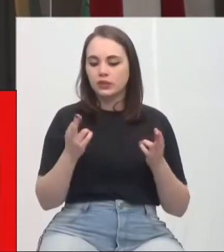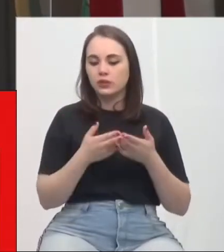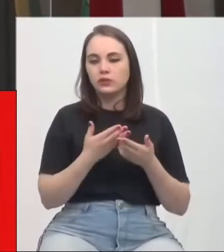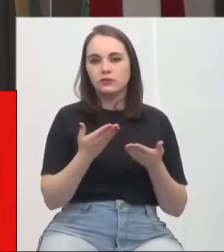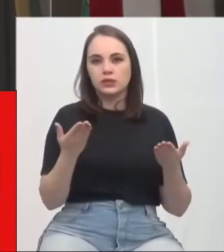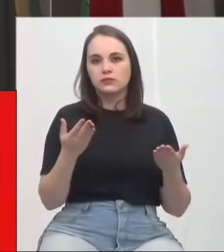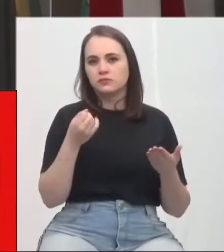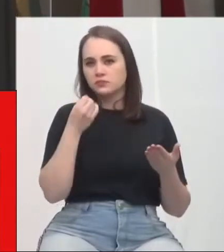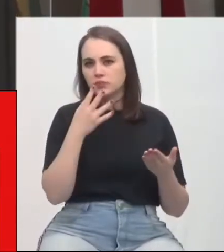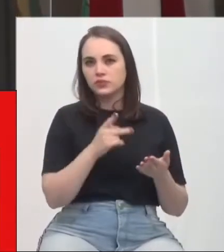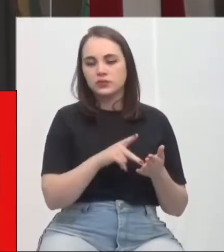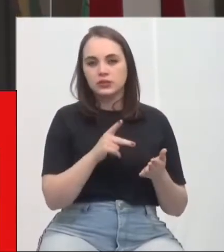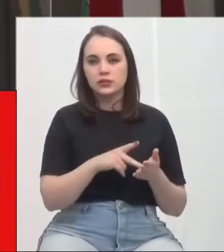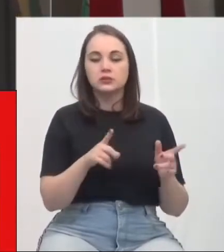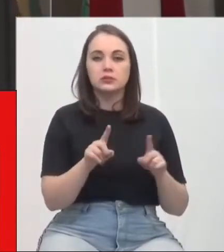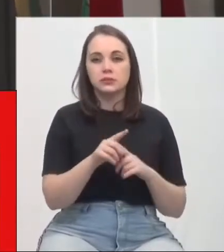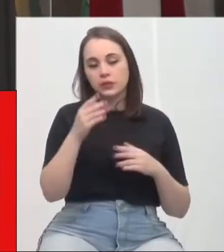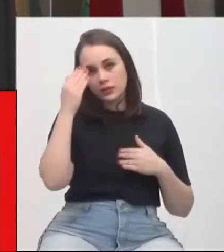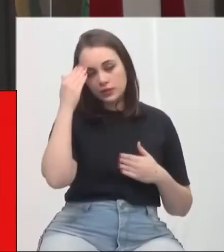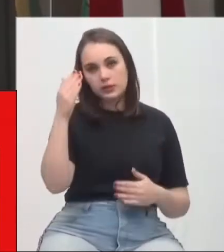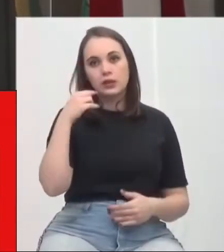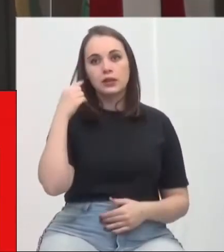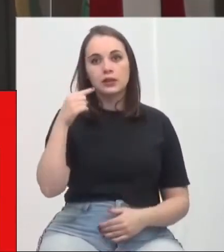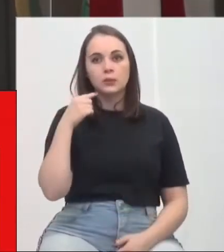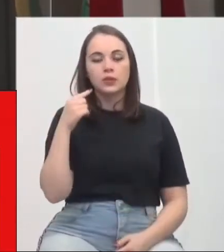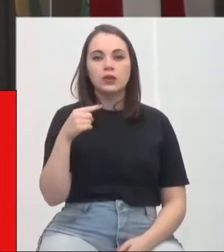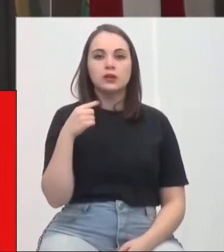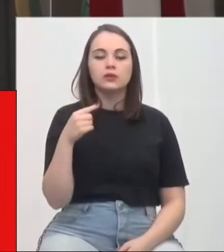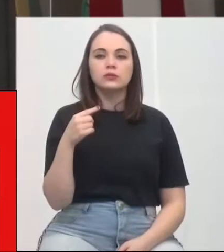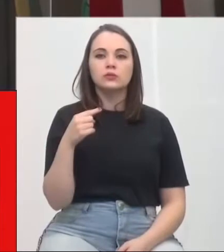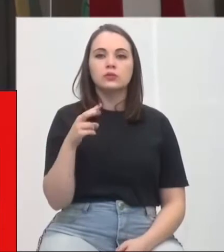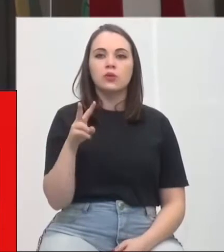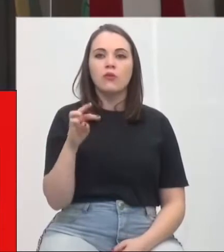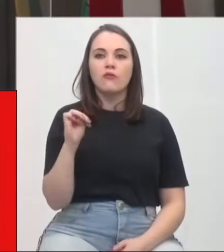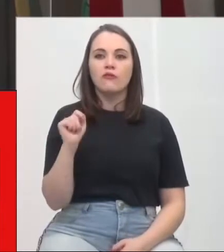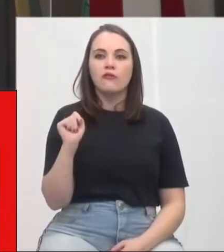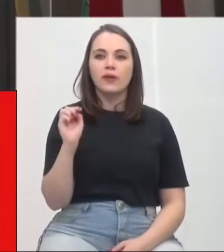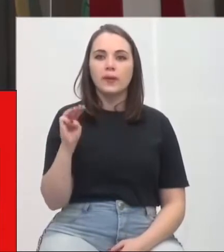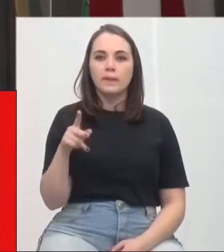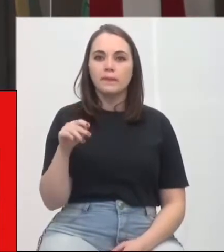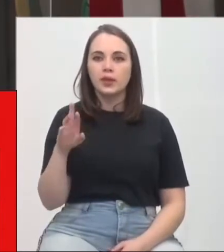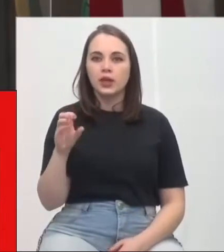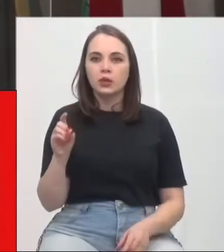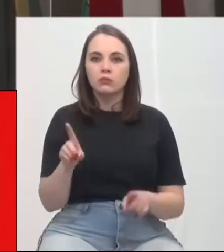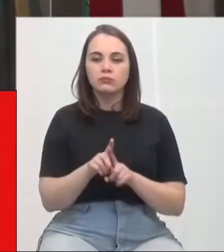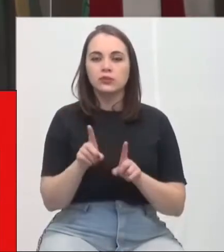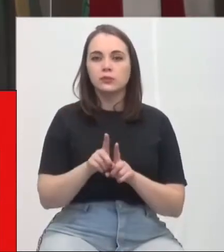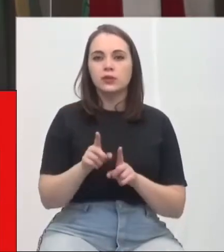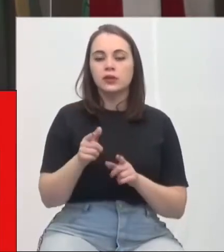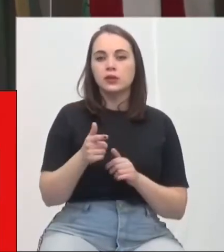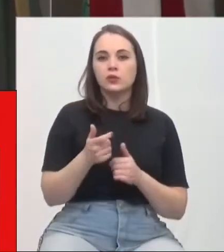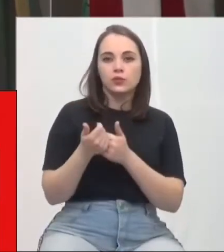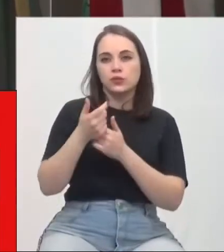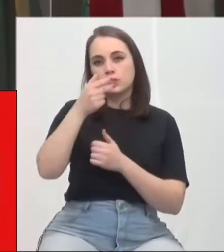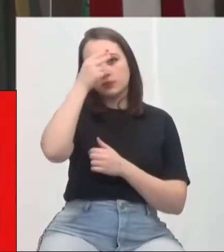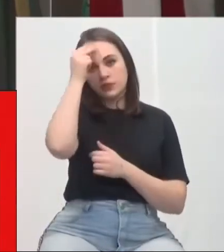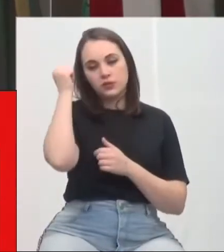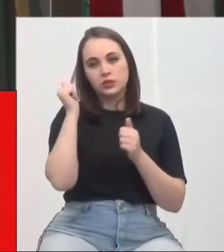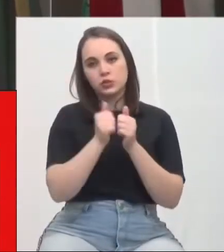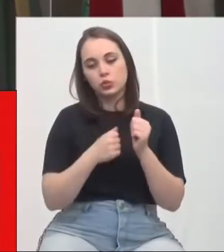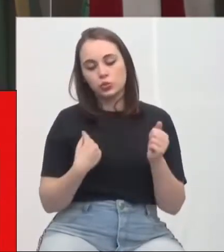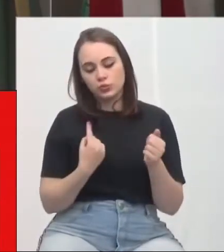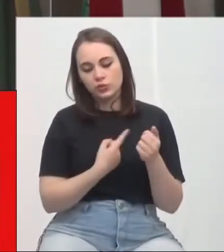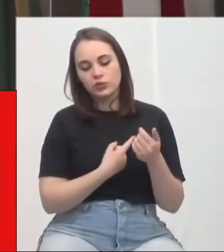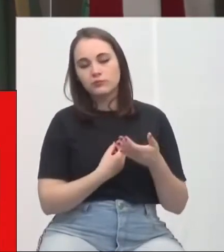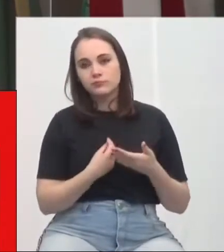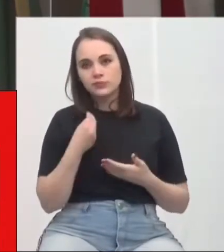agradecer ao deputado Vampiro pela presença, o vice-prefeito Ricardo Favres, por estar conosco,